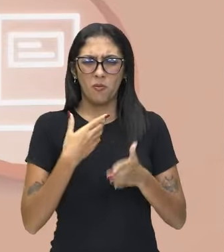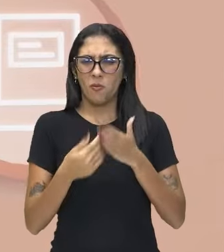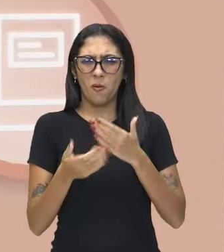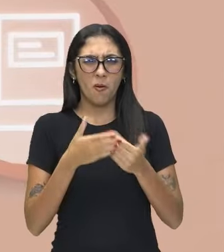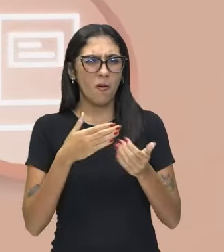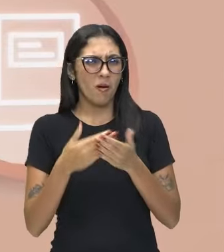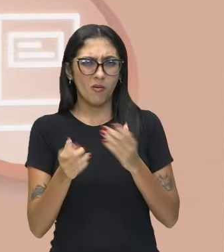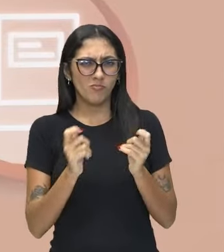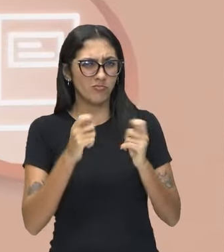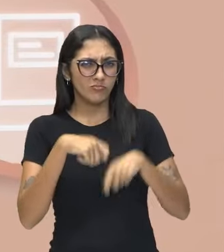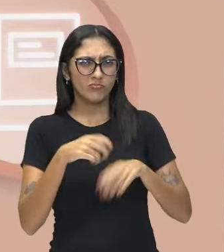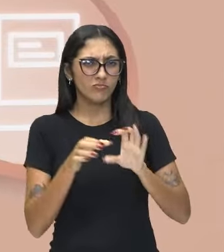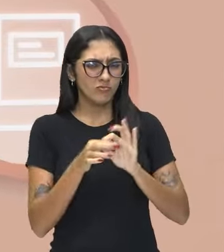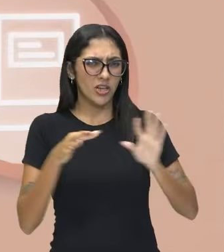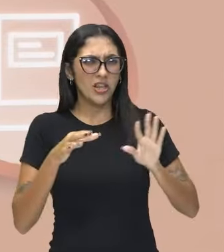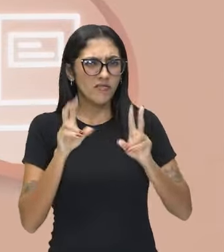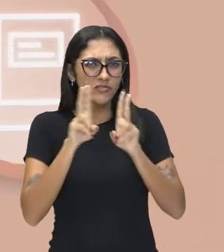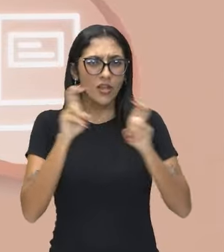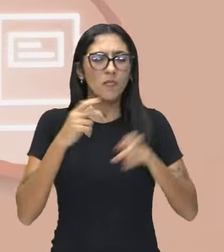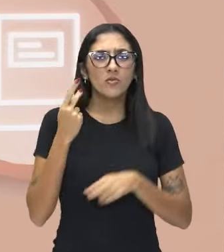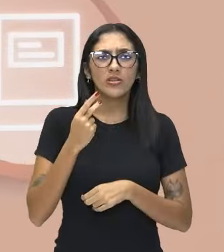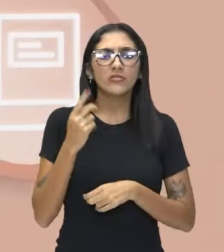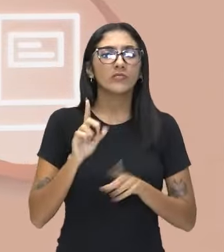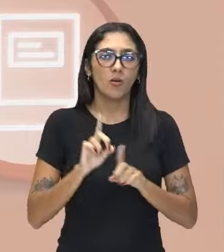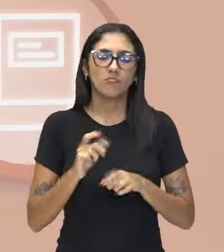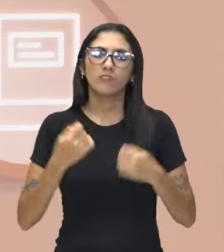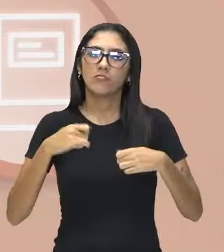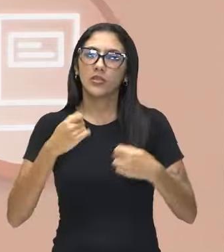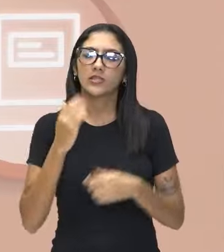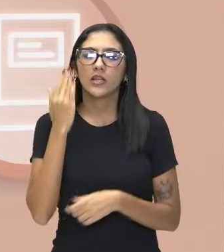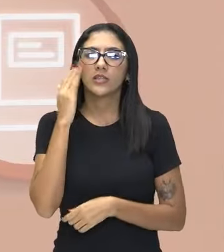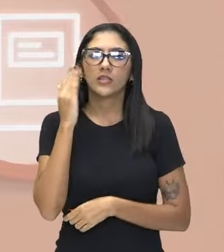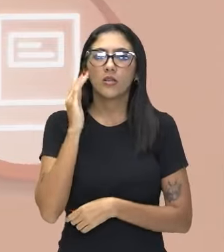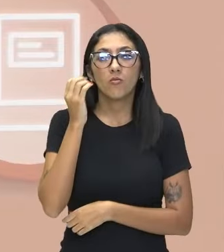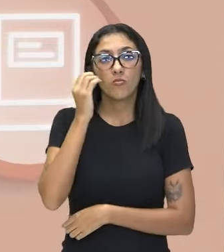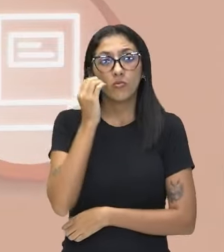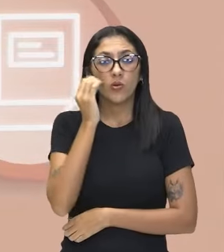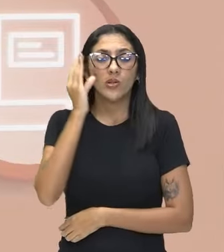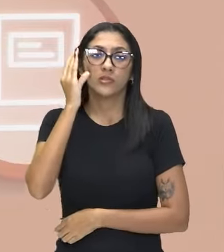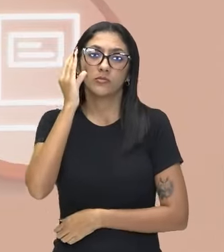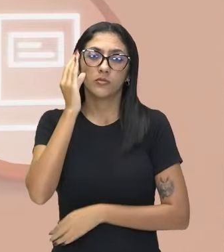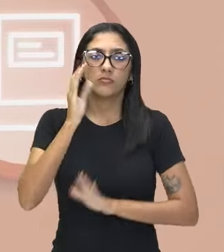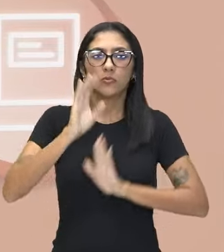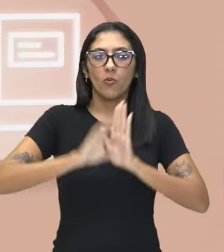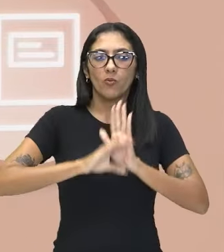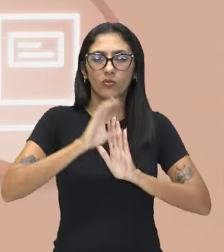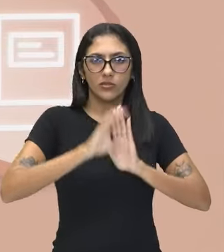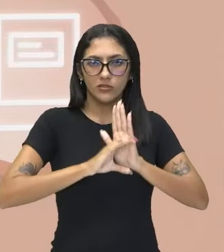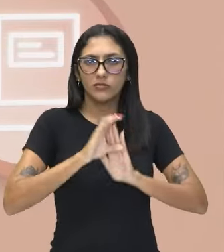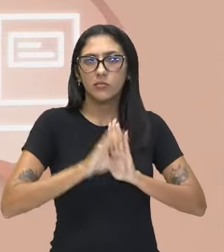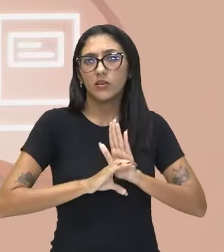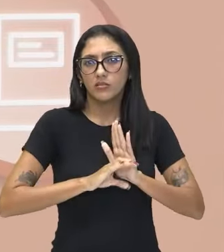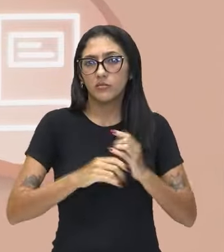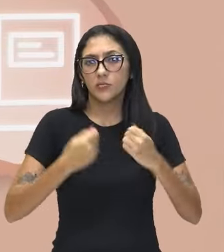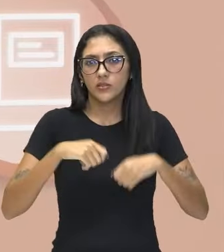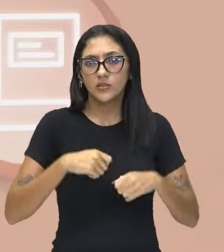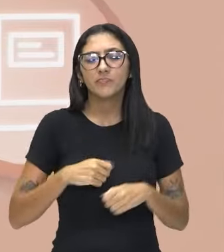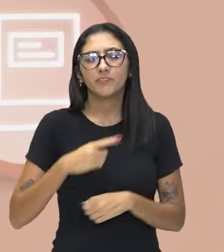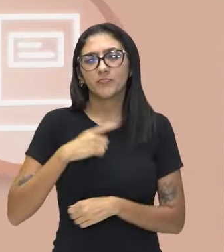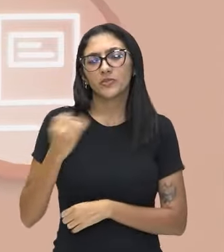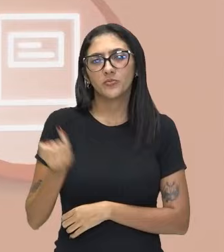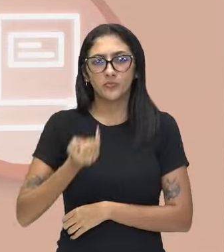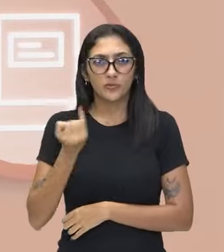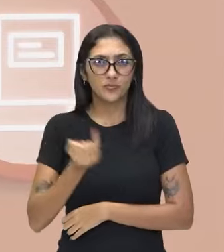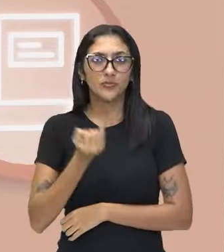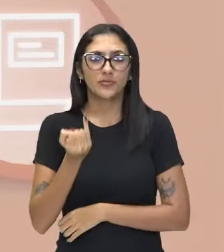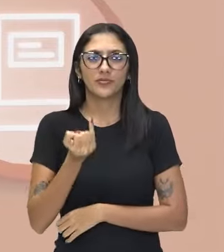Eu vou discutir o assunto o quê? Com base, com conhecimento, com os conceitos das coisas. Isso é muito importante,